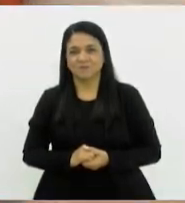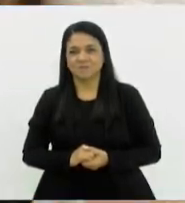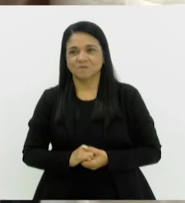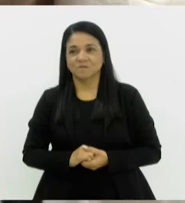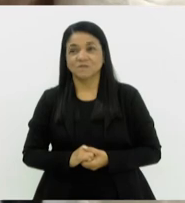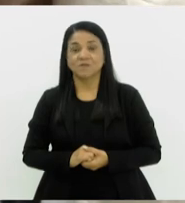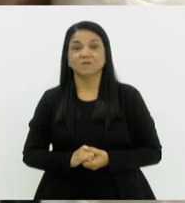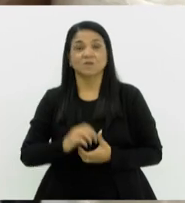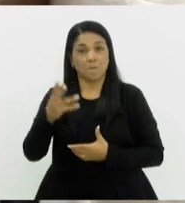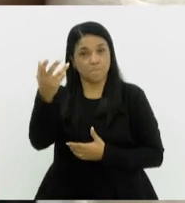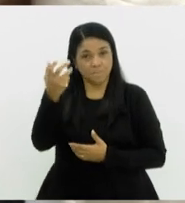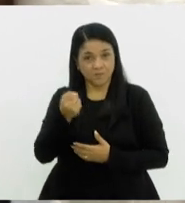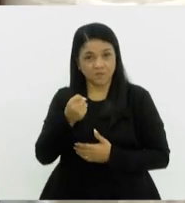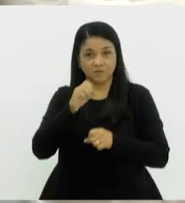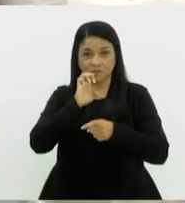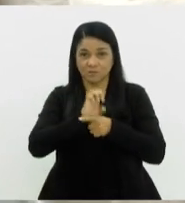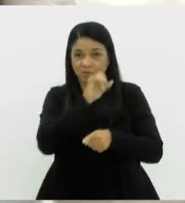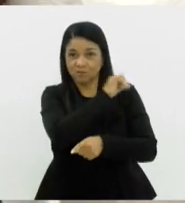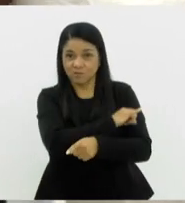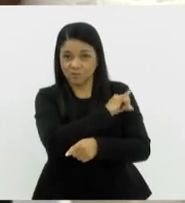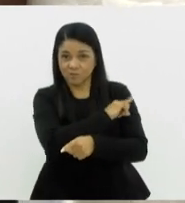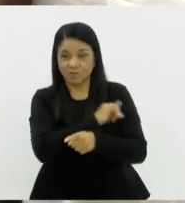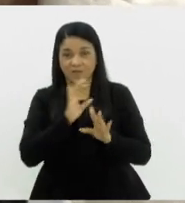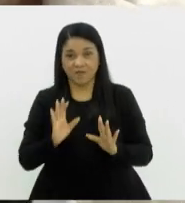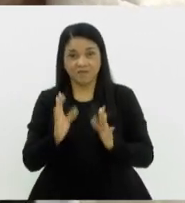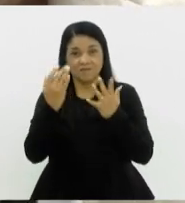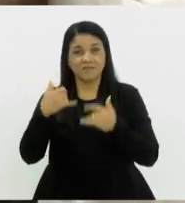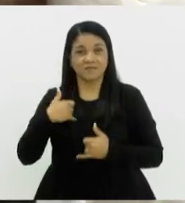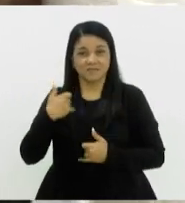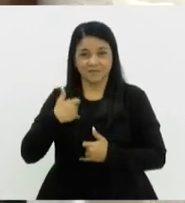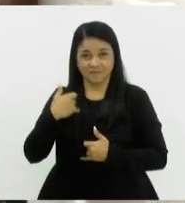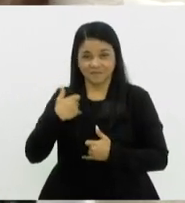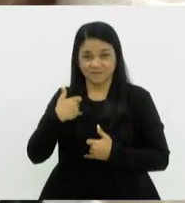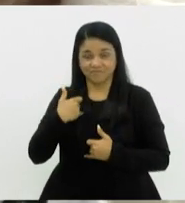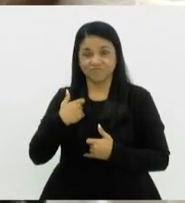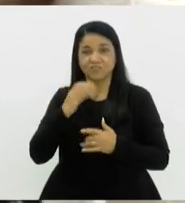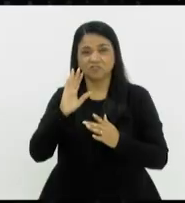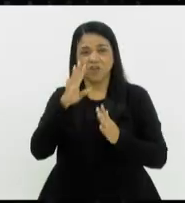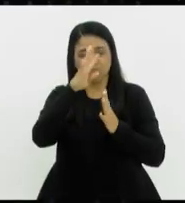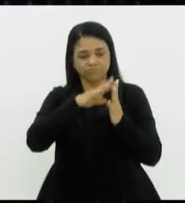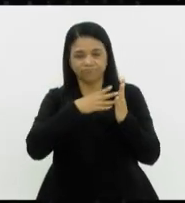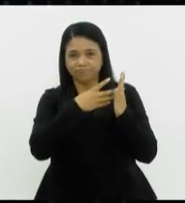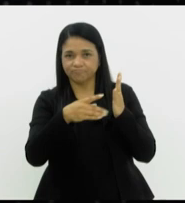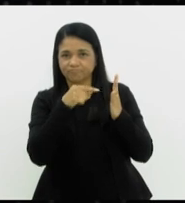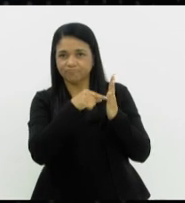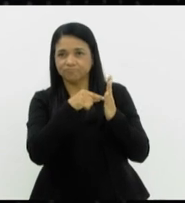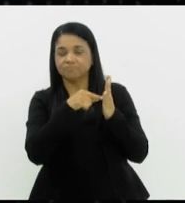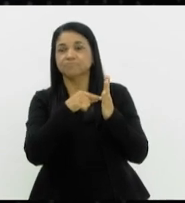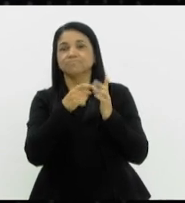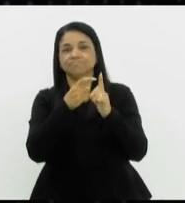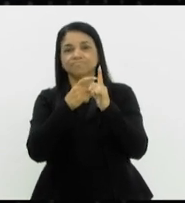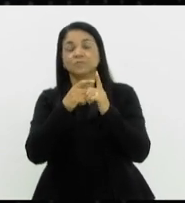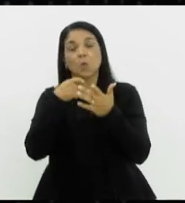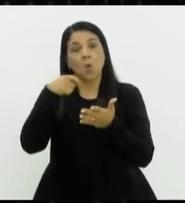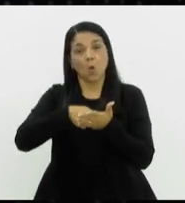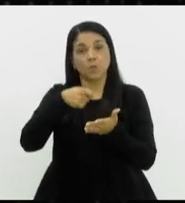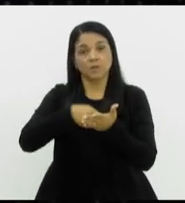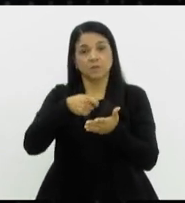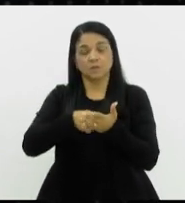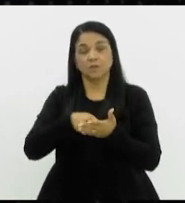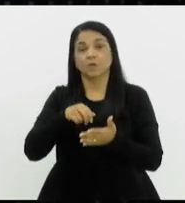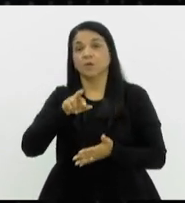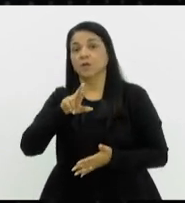Os pensionistas do Estado do Rio de Janeiro, que fazem aniversário em abril, já podem agendar o recenseamento obrigatório exigido pelo Rio